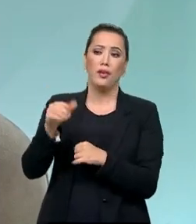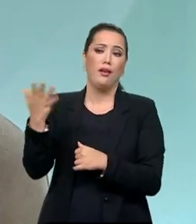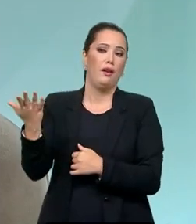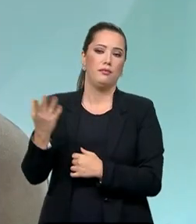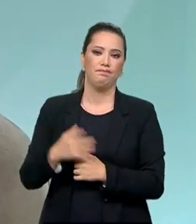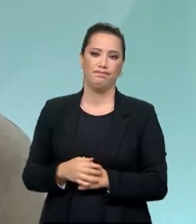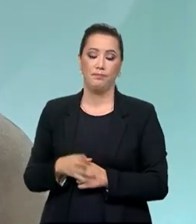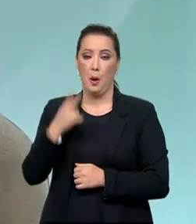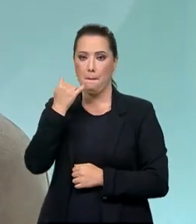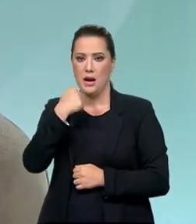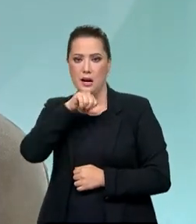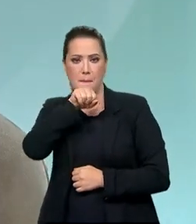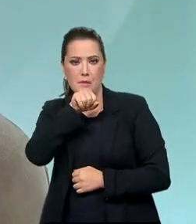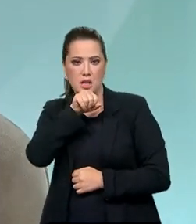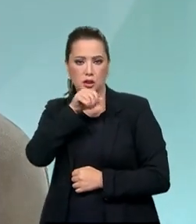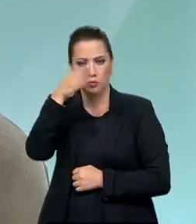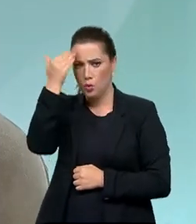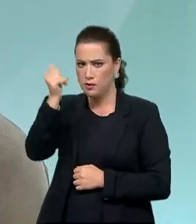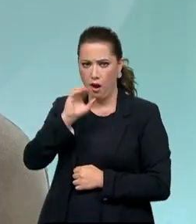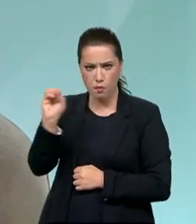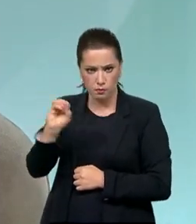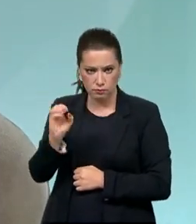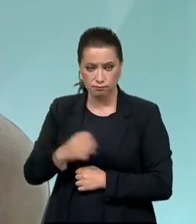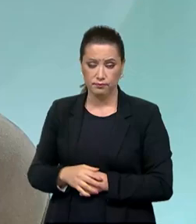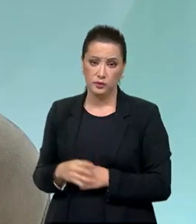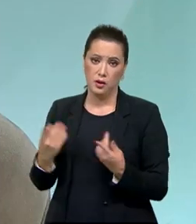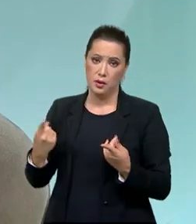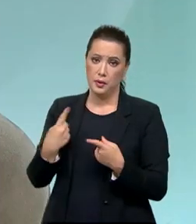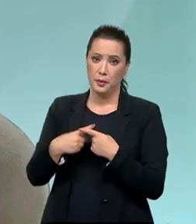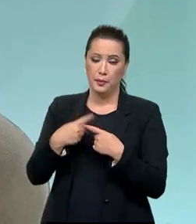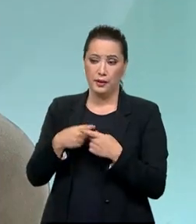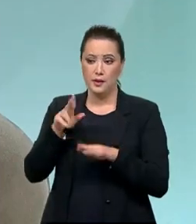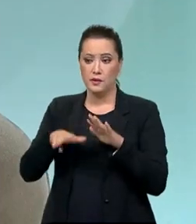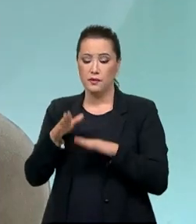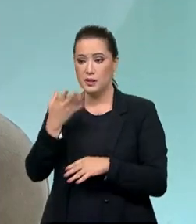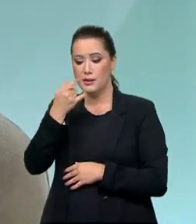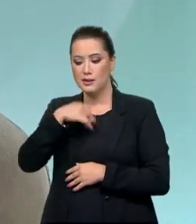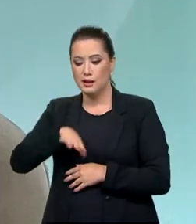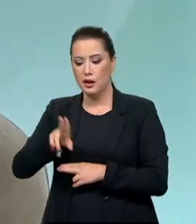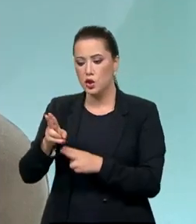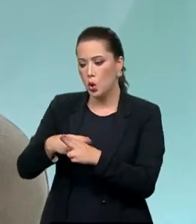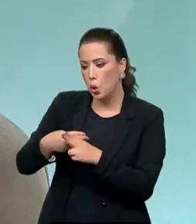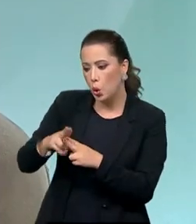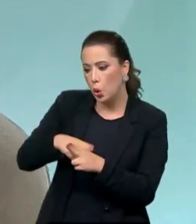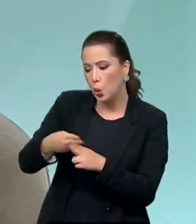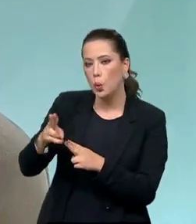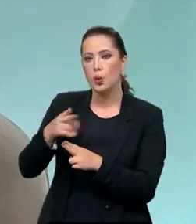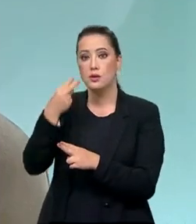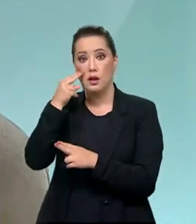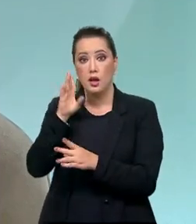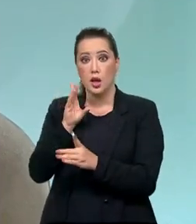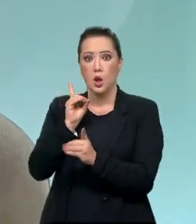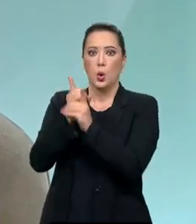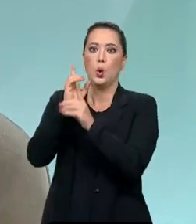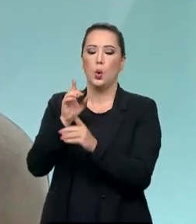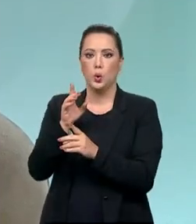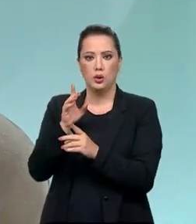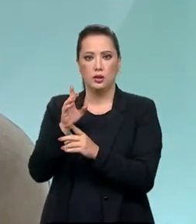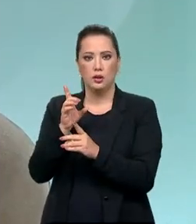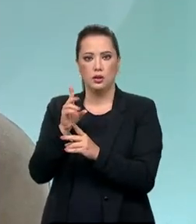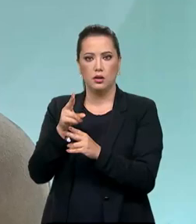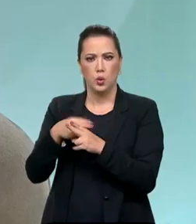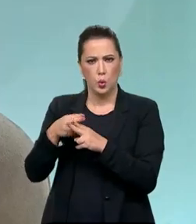que os pais não têm consciência. como os nudes que as crianças vendem, pedofilia, pornografia,